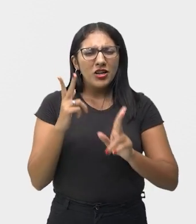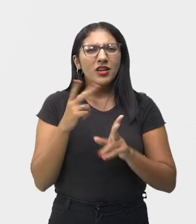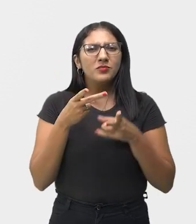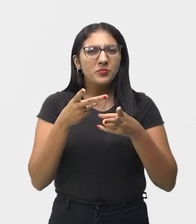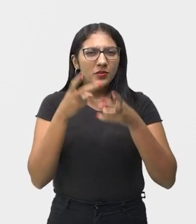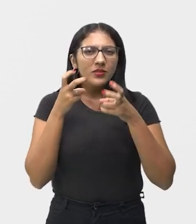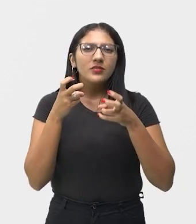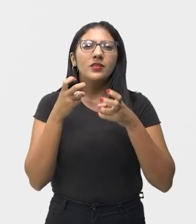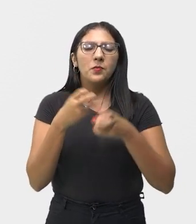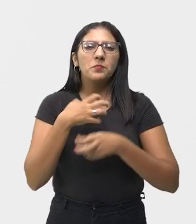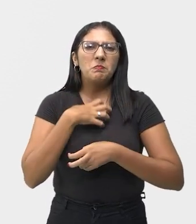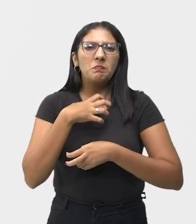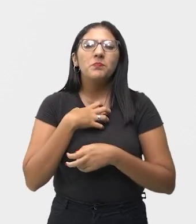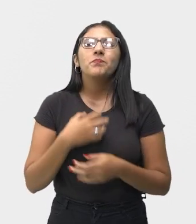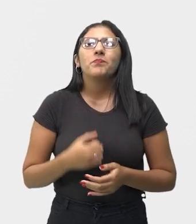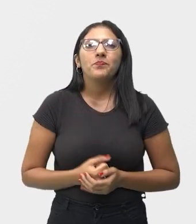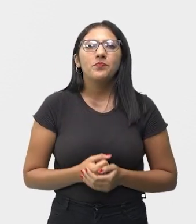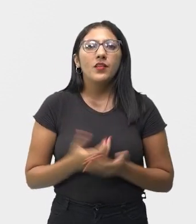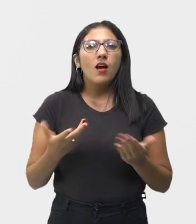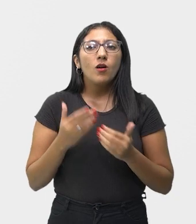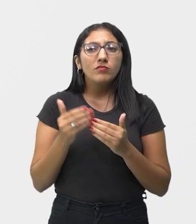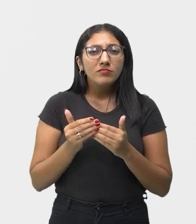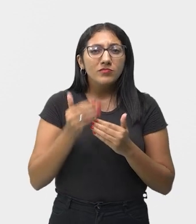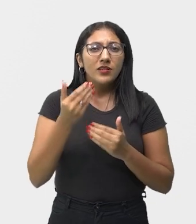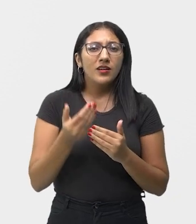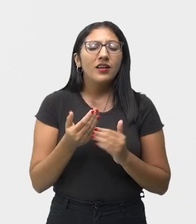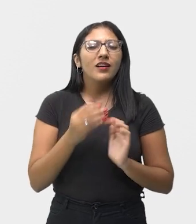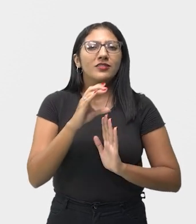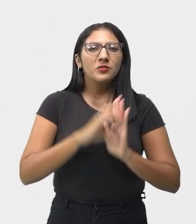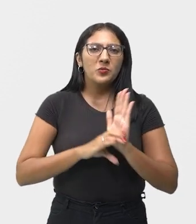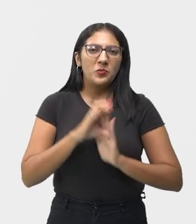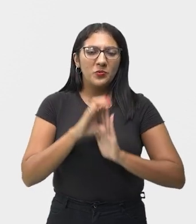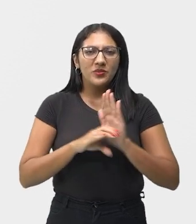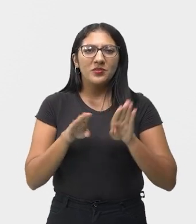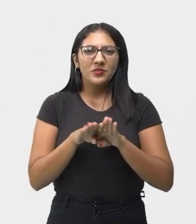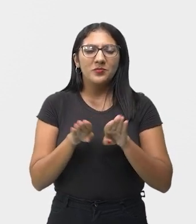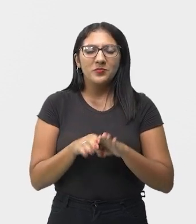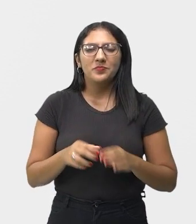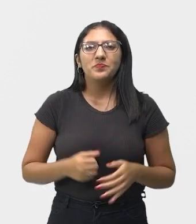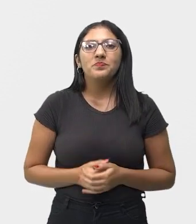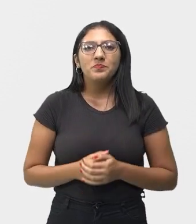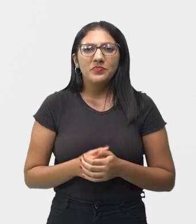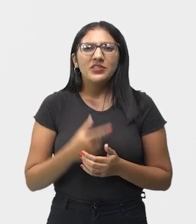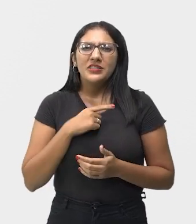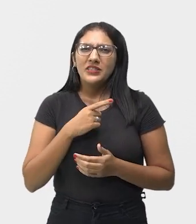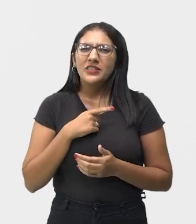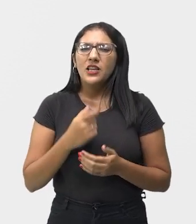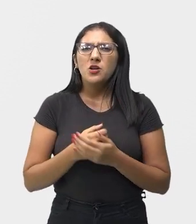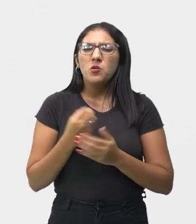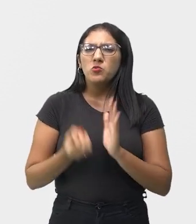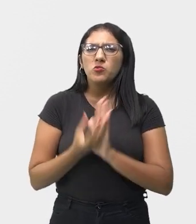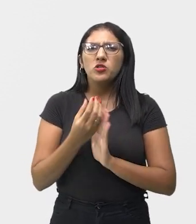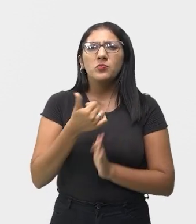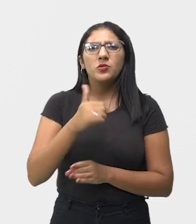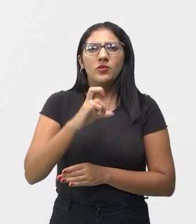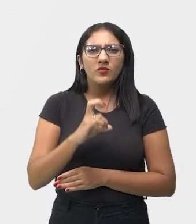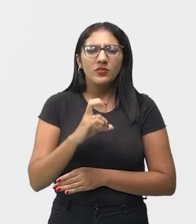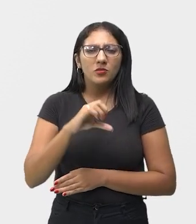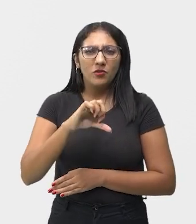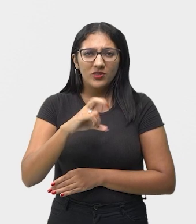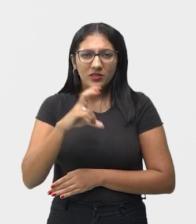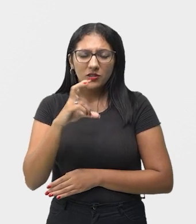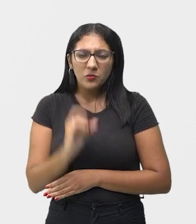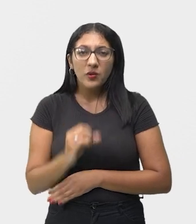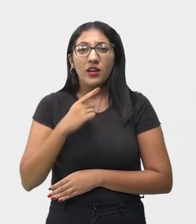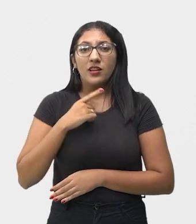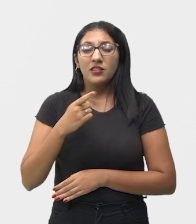Passamos, então, mais um pouquinho desse conceito. Embora existe desde 1950, o rock and roll